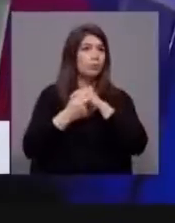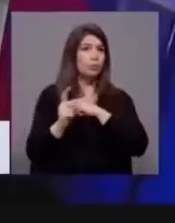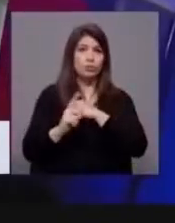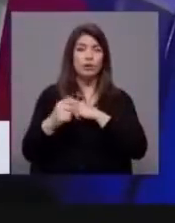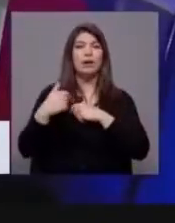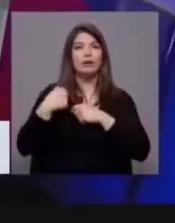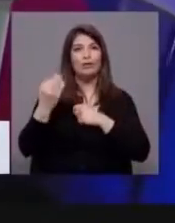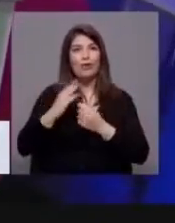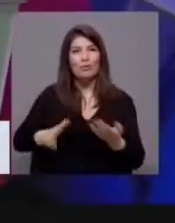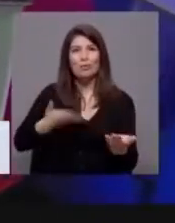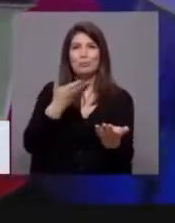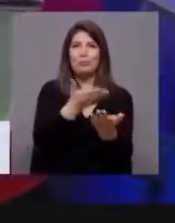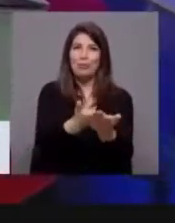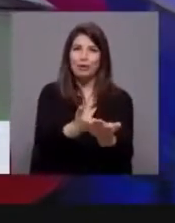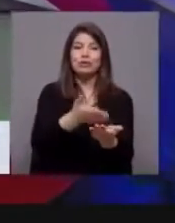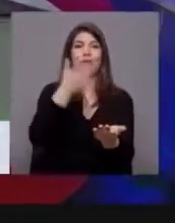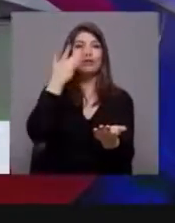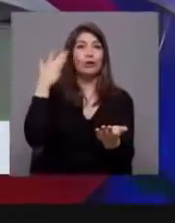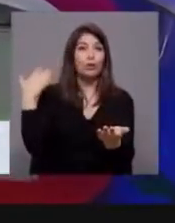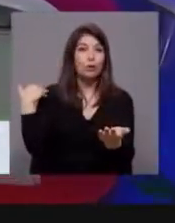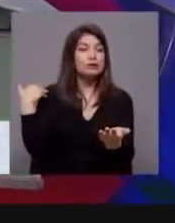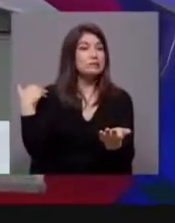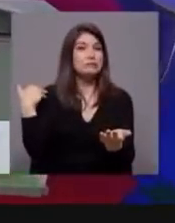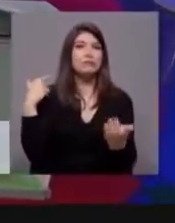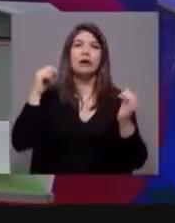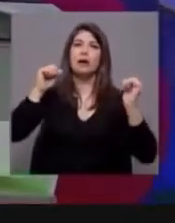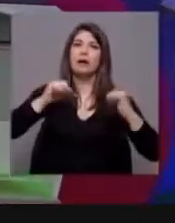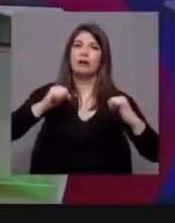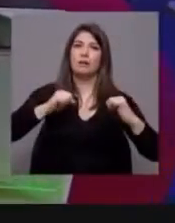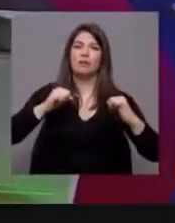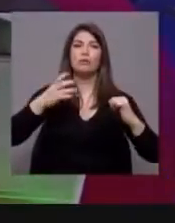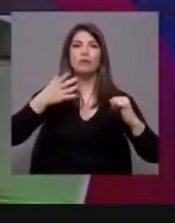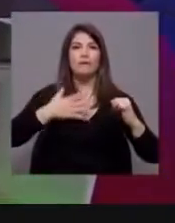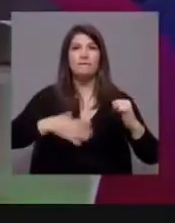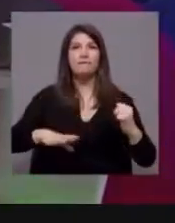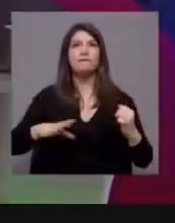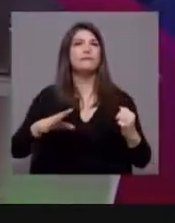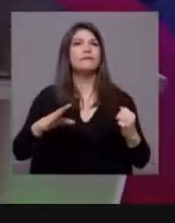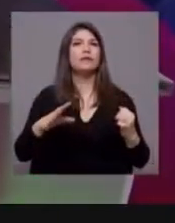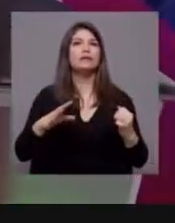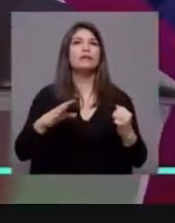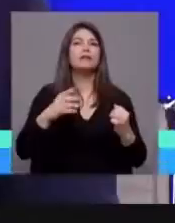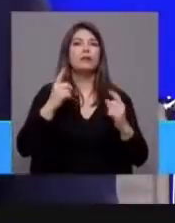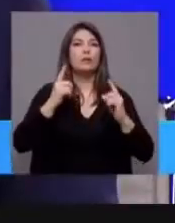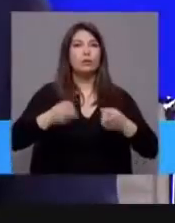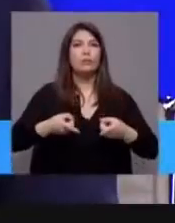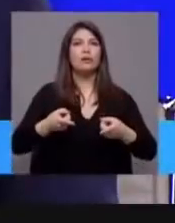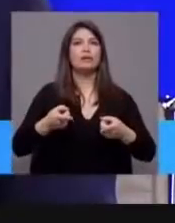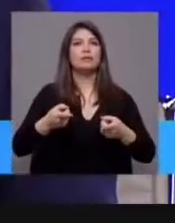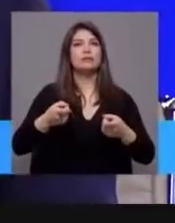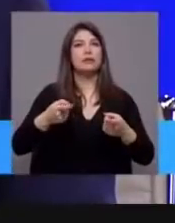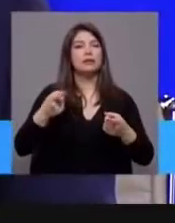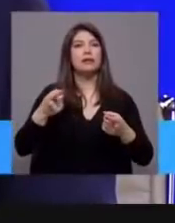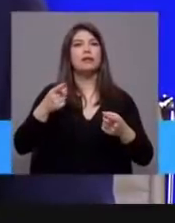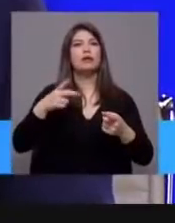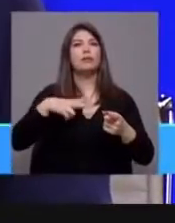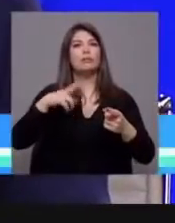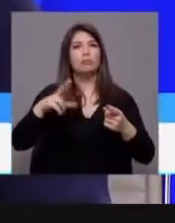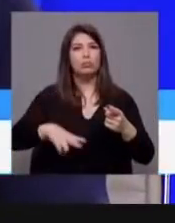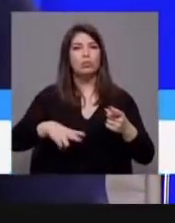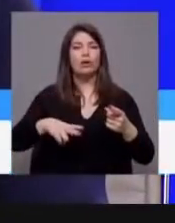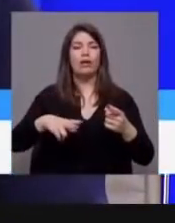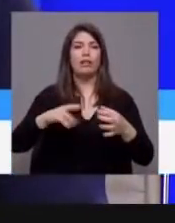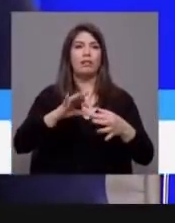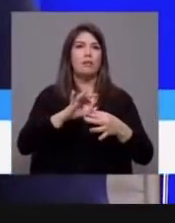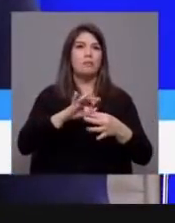que propusemos a António Costa foi precisamente um acordo para começarmos a libertar o Portugal das normas que ainda